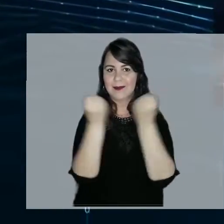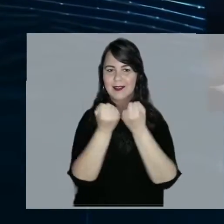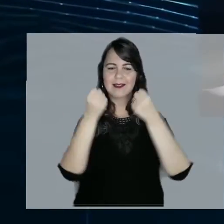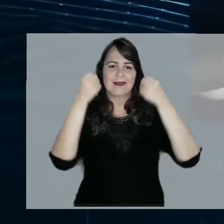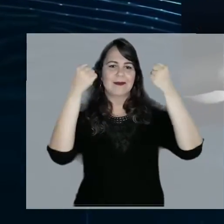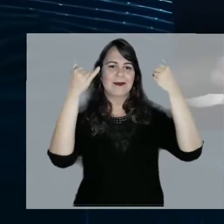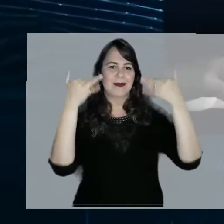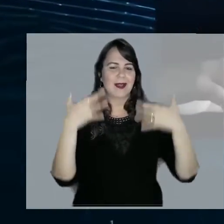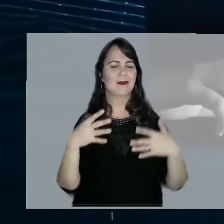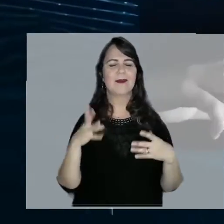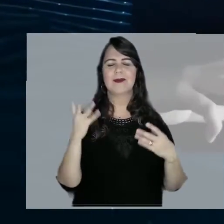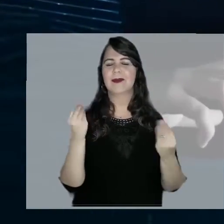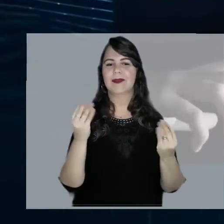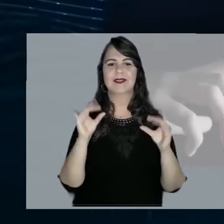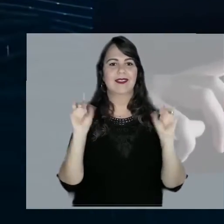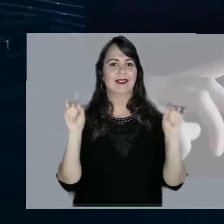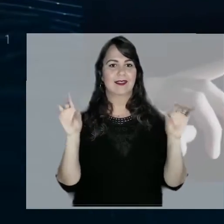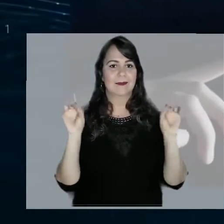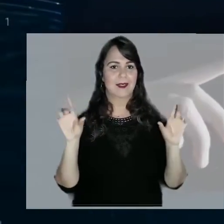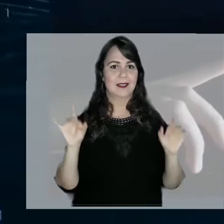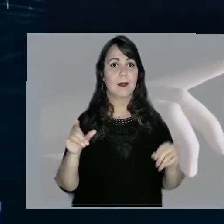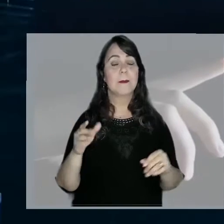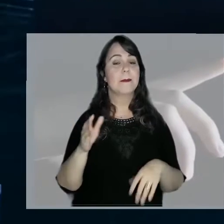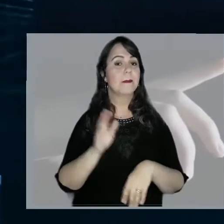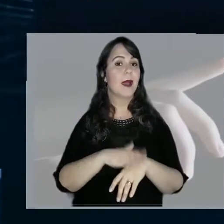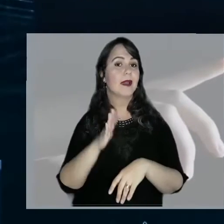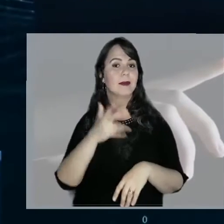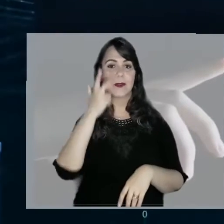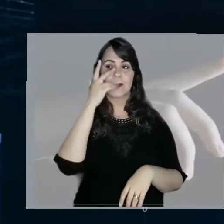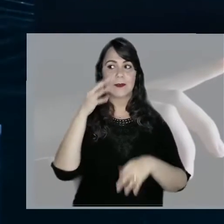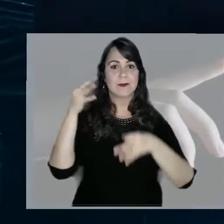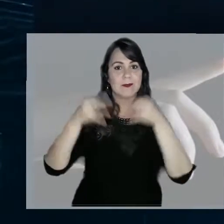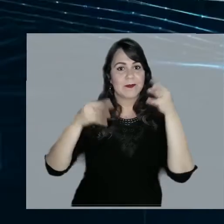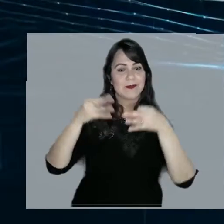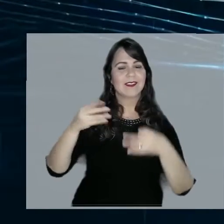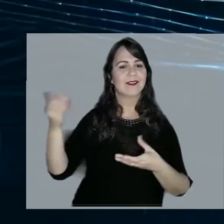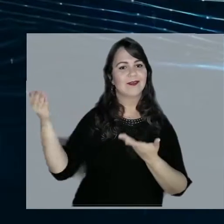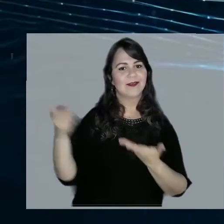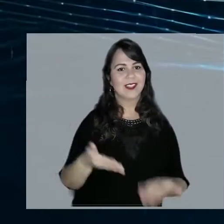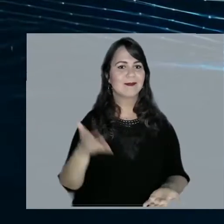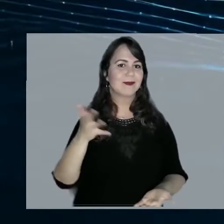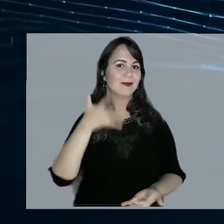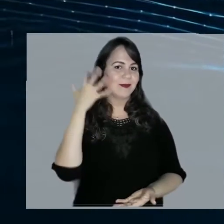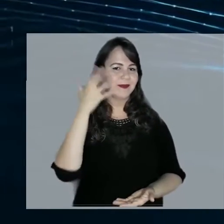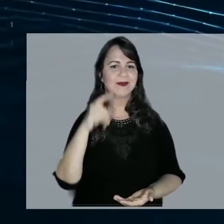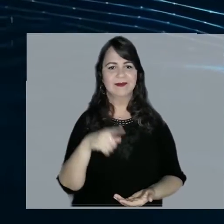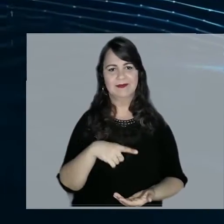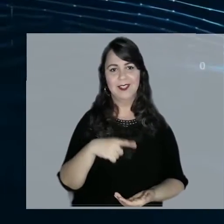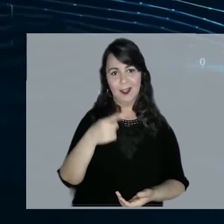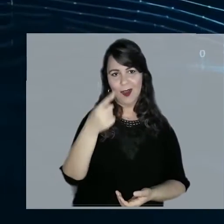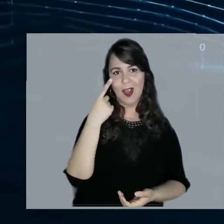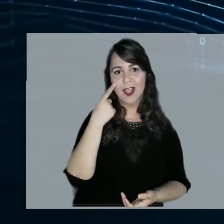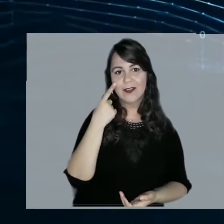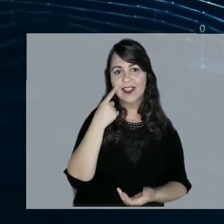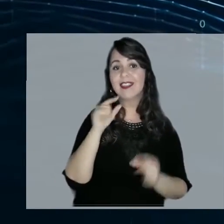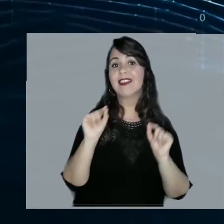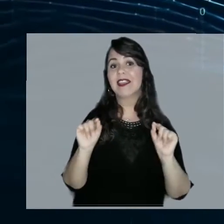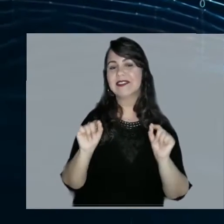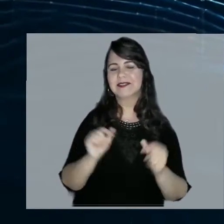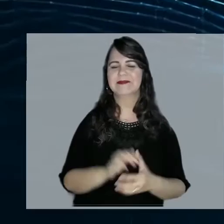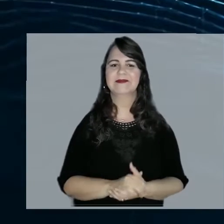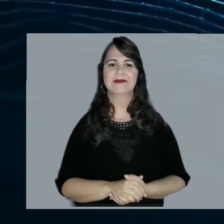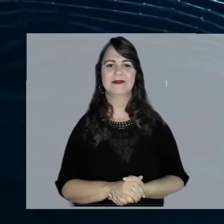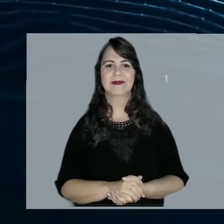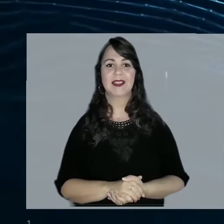impacto. Todos abordados pelos maiores especialistas na área. Neste primeiro dia, você vai